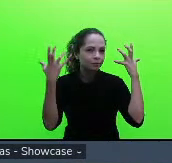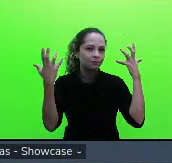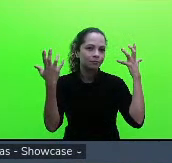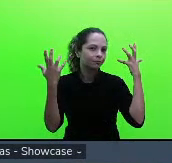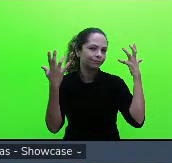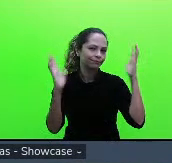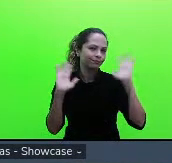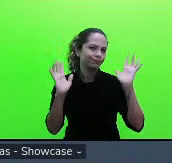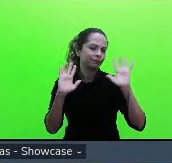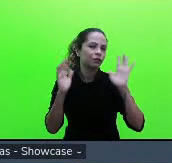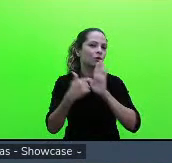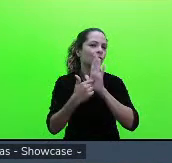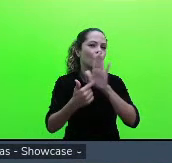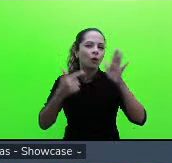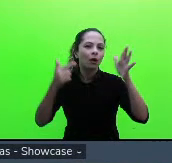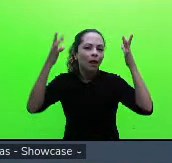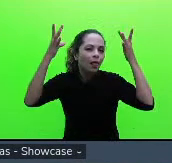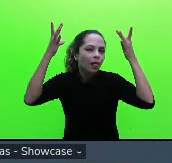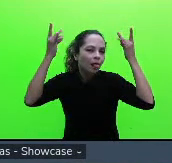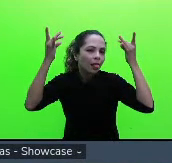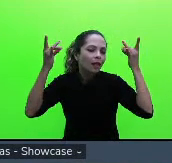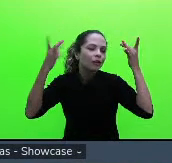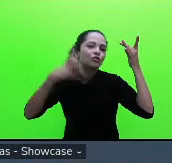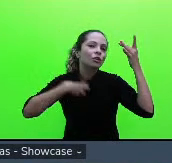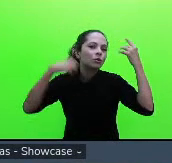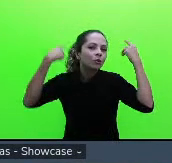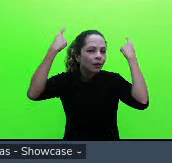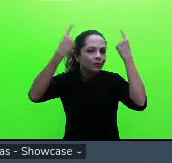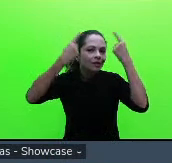ao cabelo dela ser cacheado